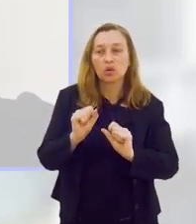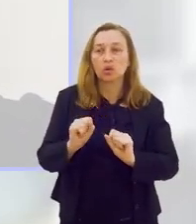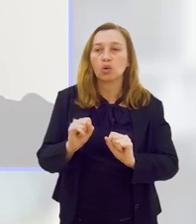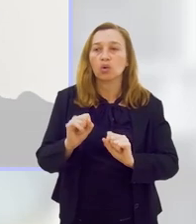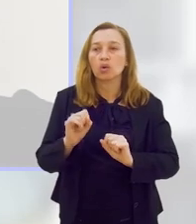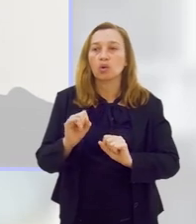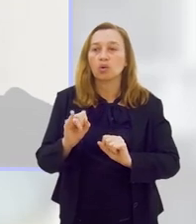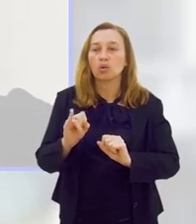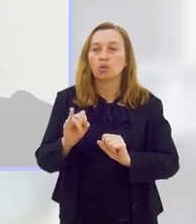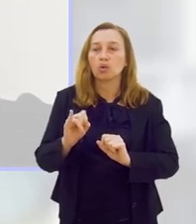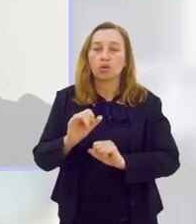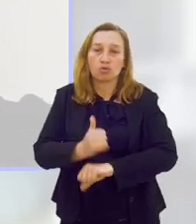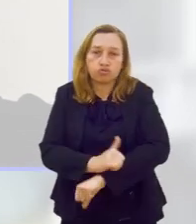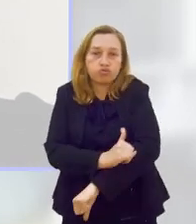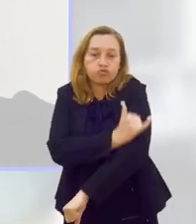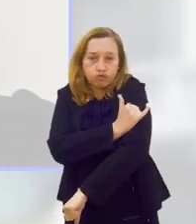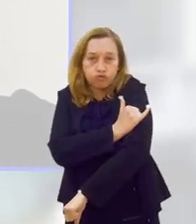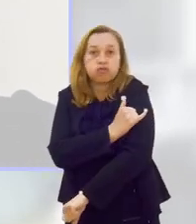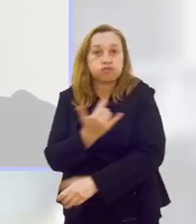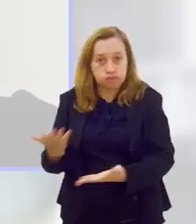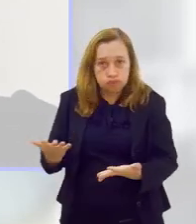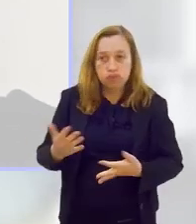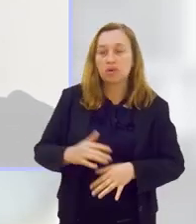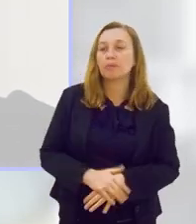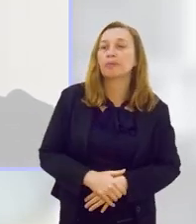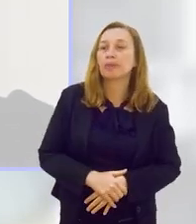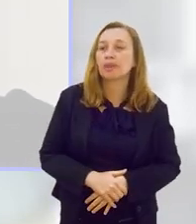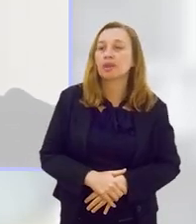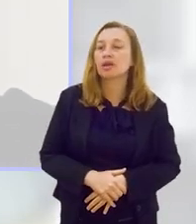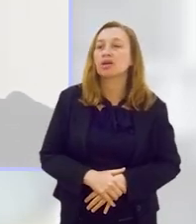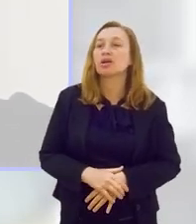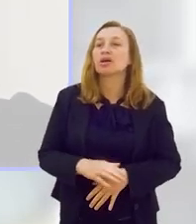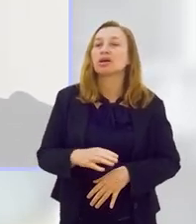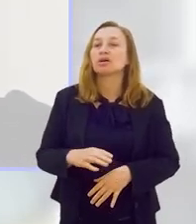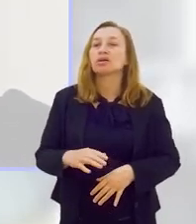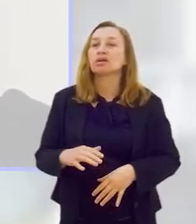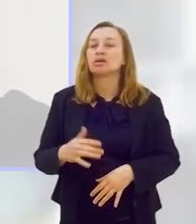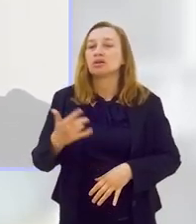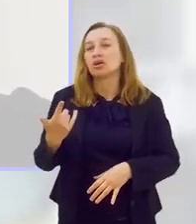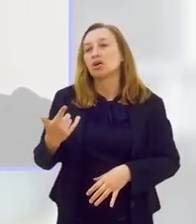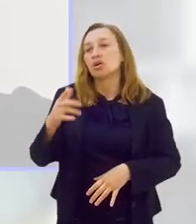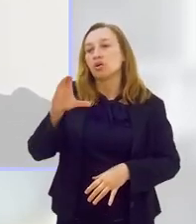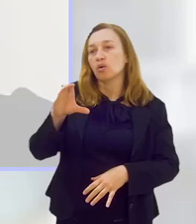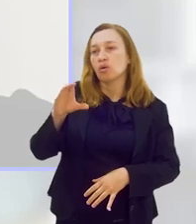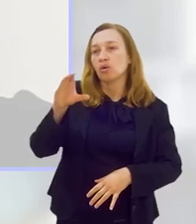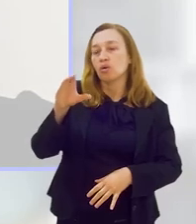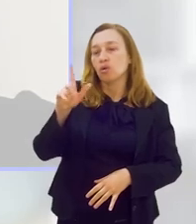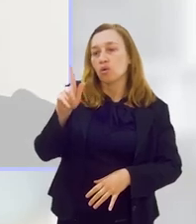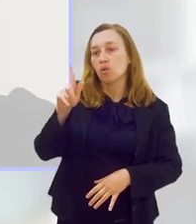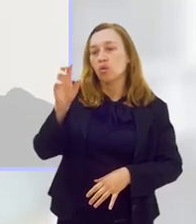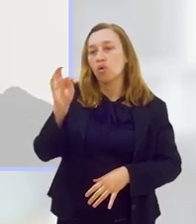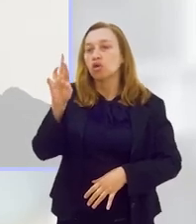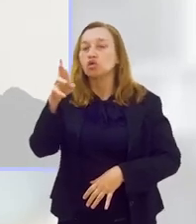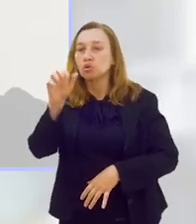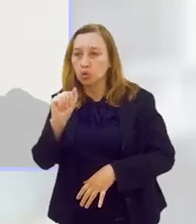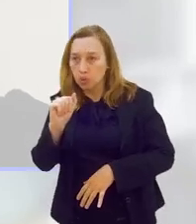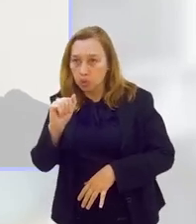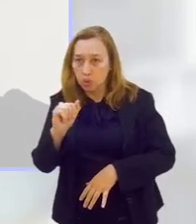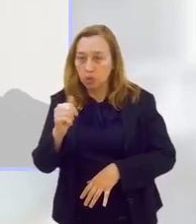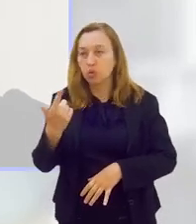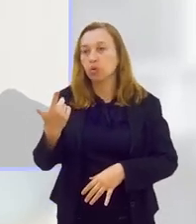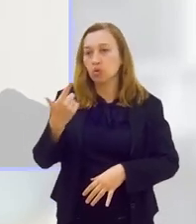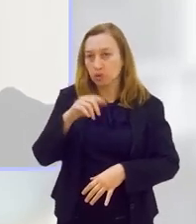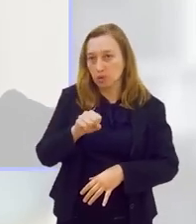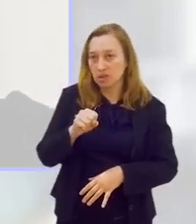localizada, de peso, aumento da pressão arterial. E isso com treinamento de força,